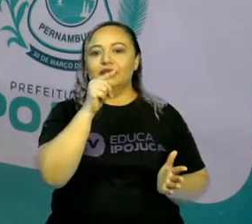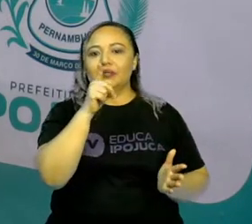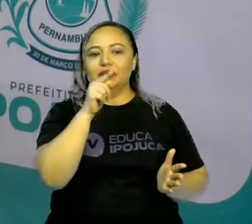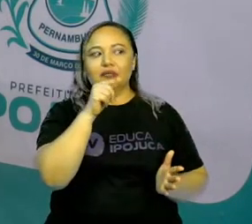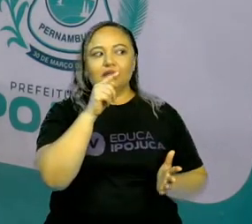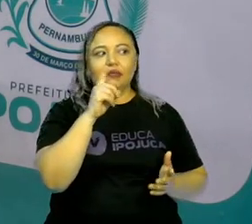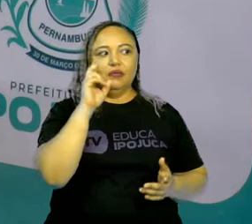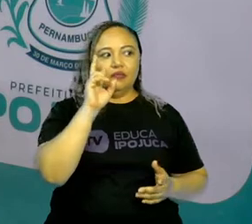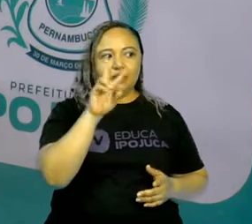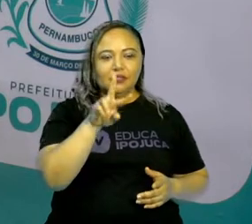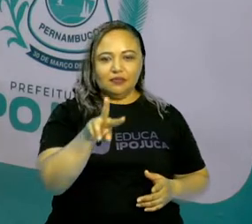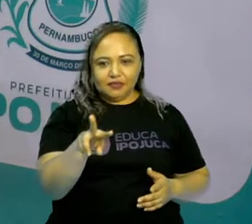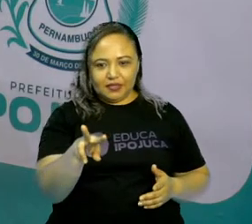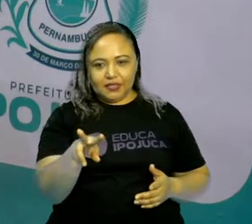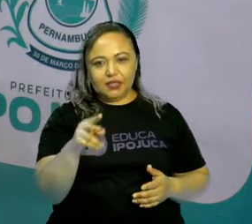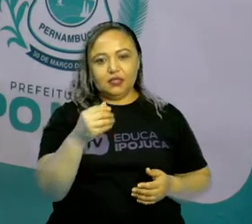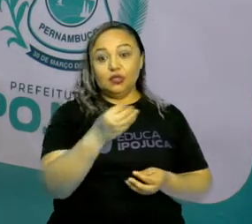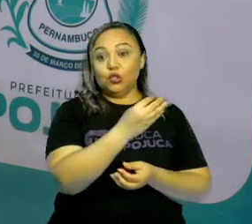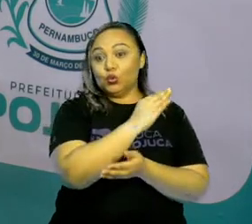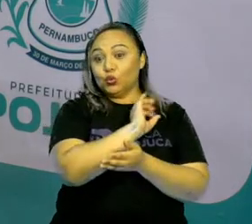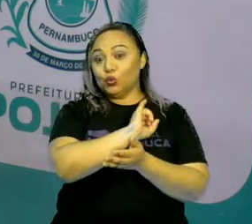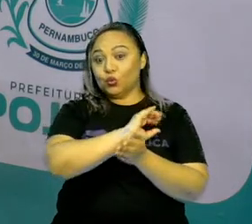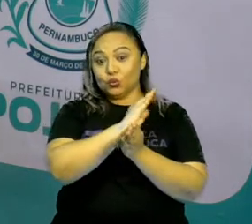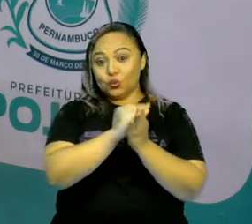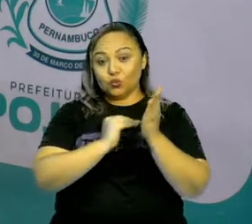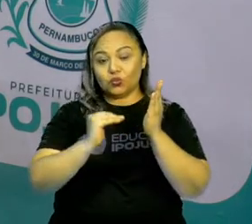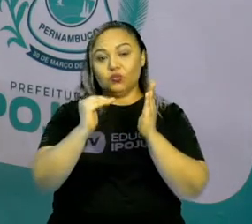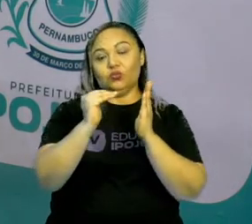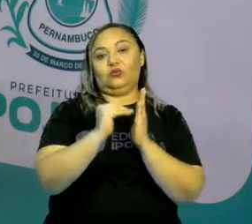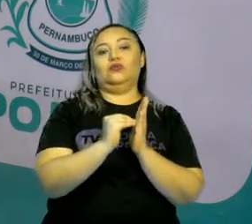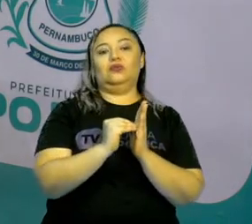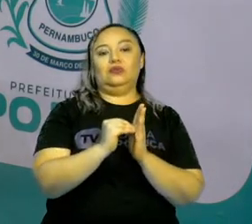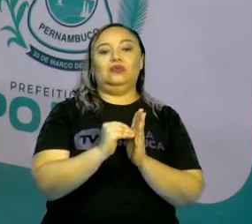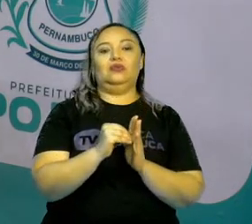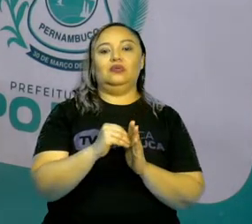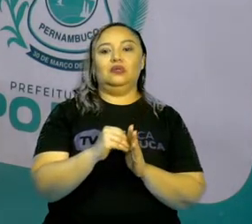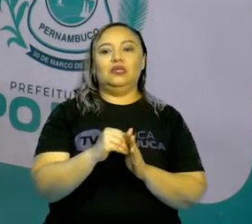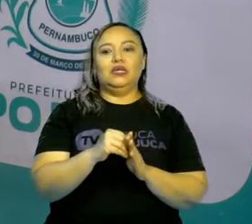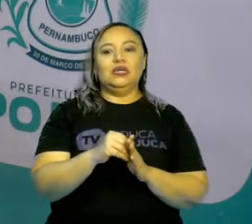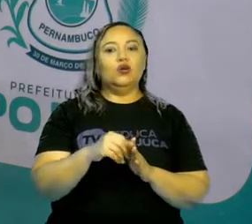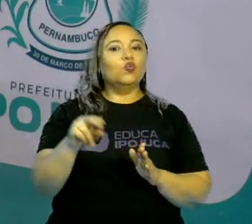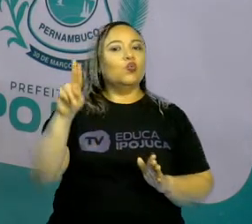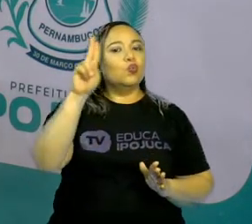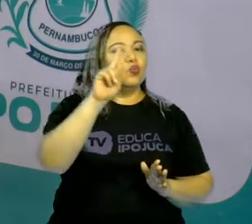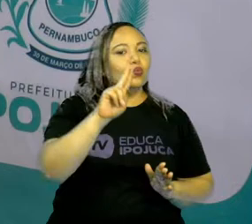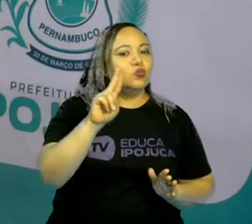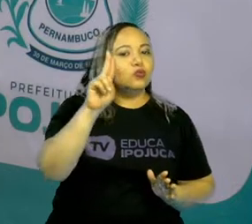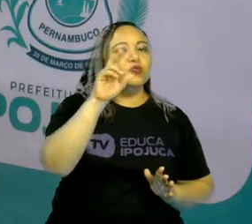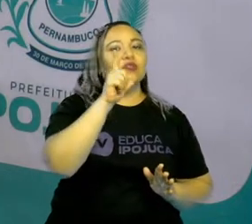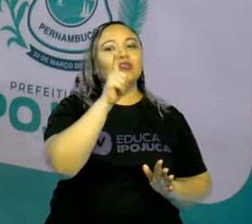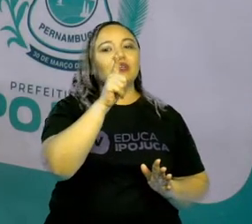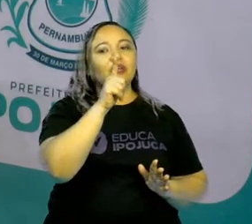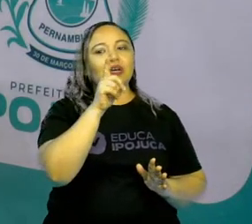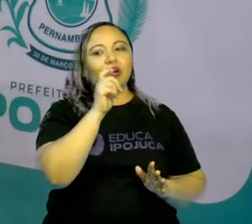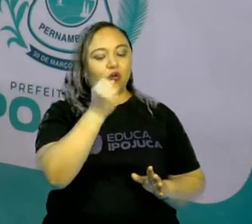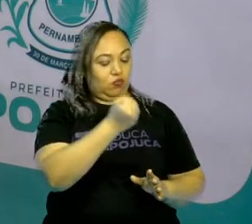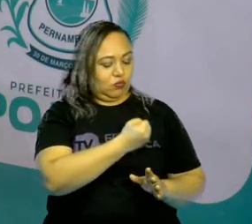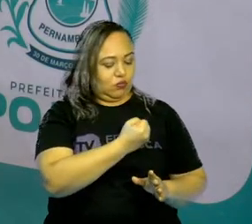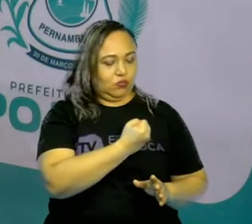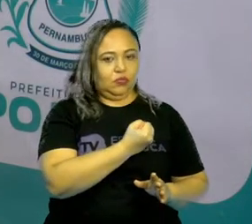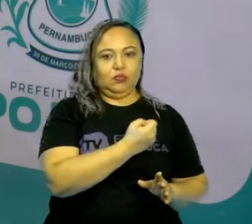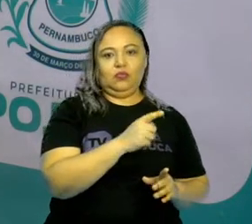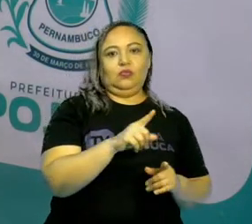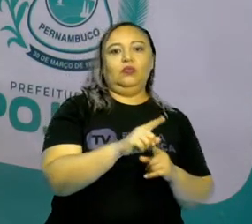até o consumo anterior que foi consumido, tá certo? E aqui vem identificando tudo,